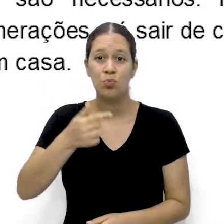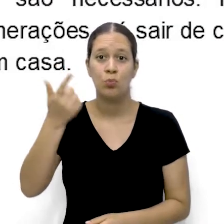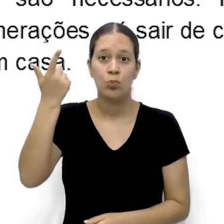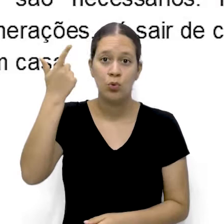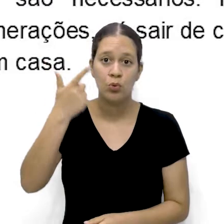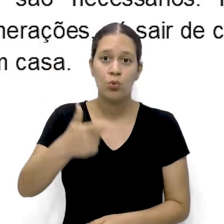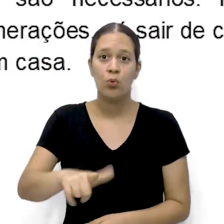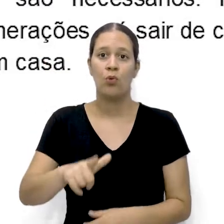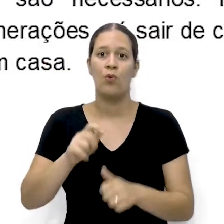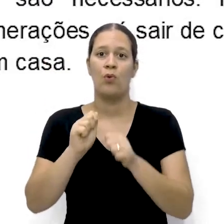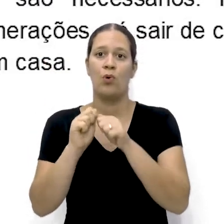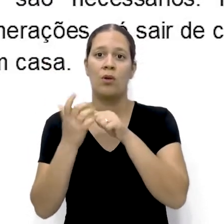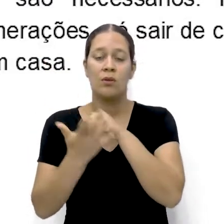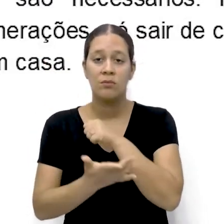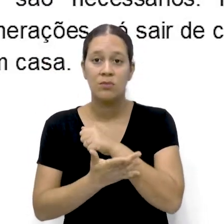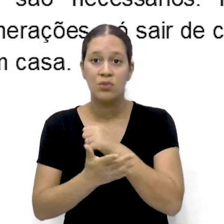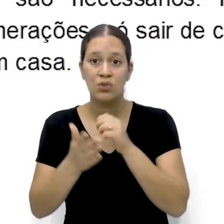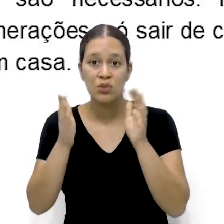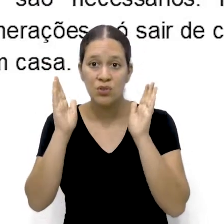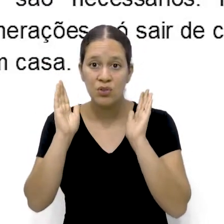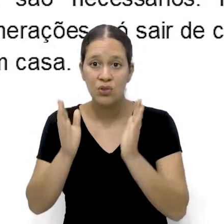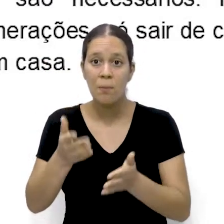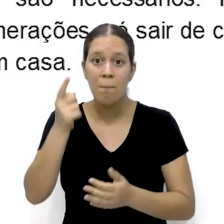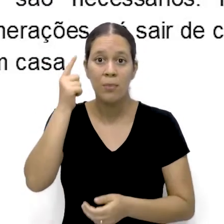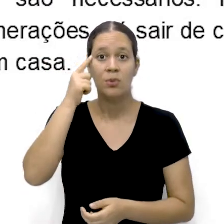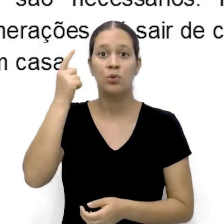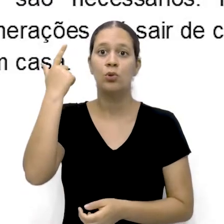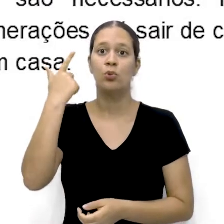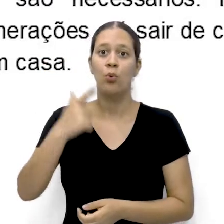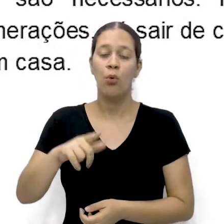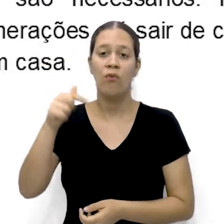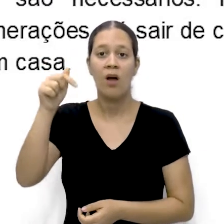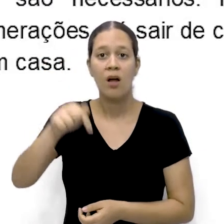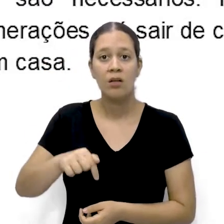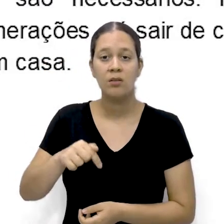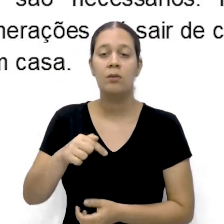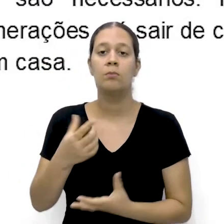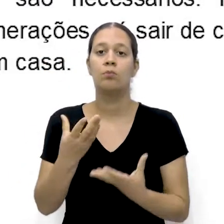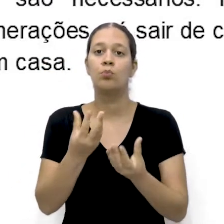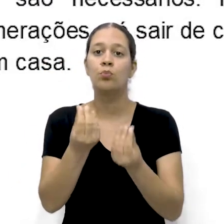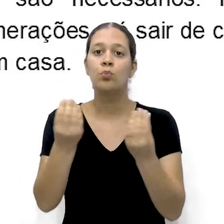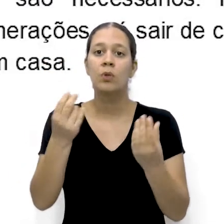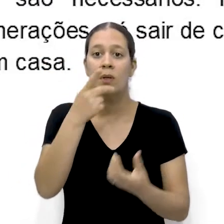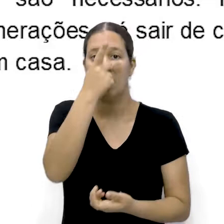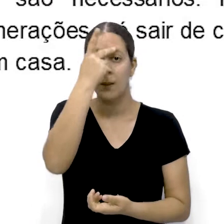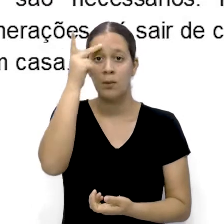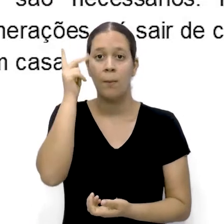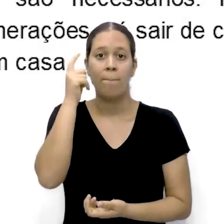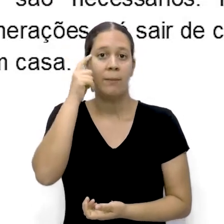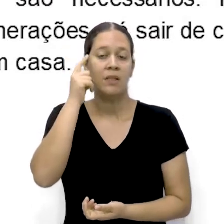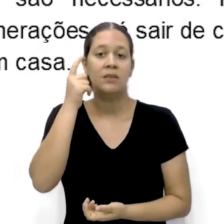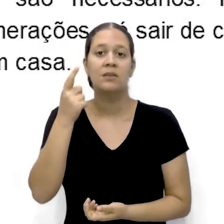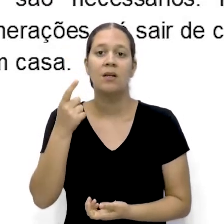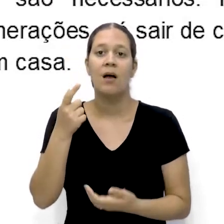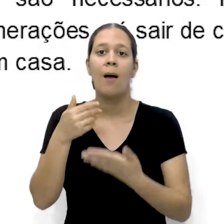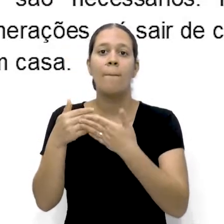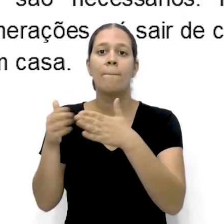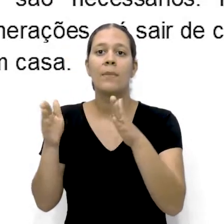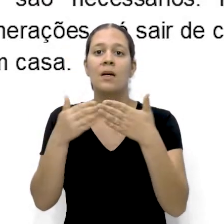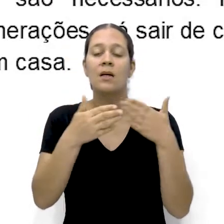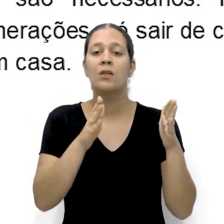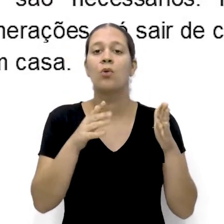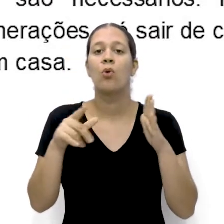Já pensou se aconteceu o mesmo aqui? Muitas pessoas pensam que porque o comércio abriu Em muitas